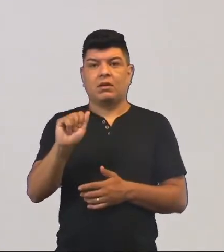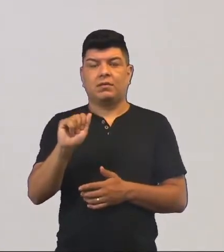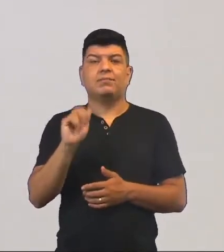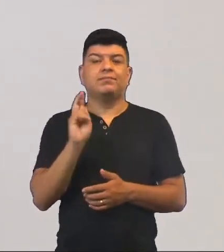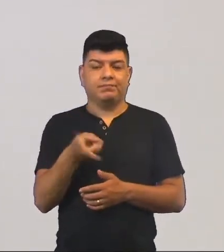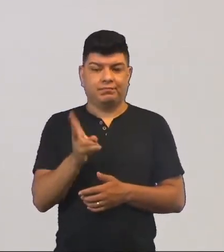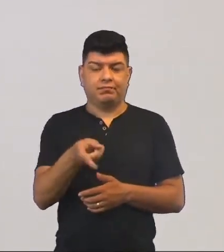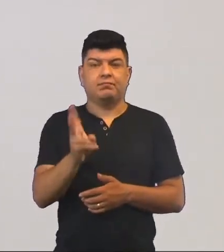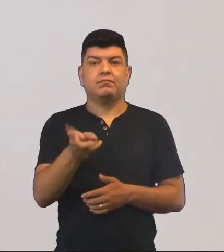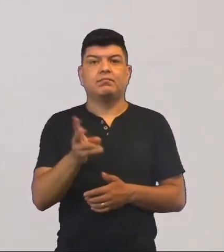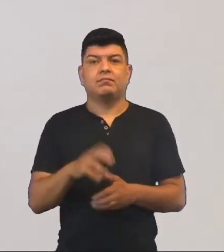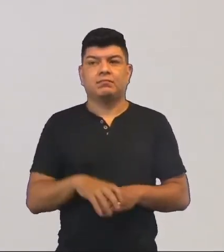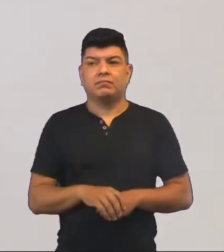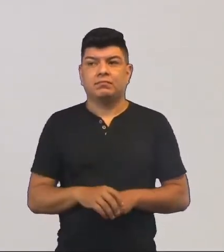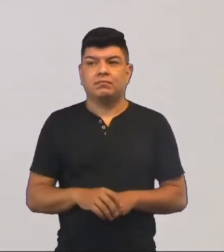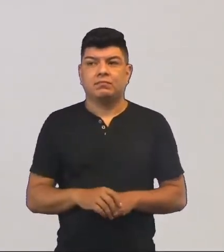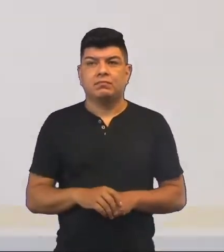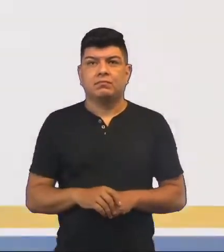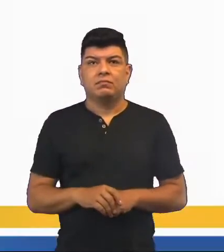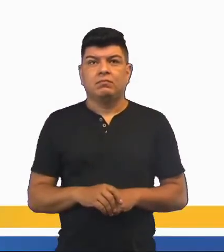Vamos dar continuidade.